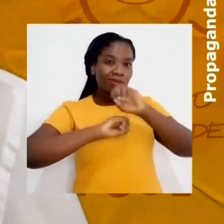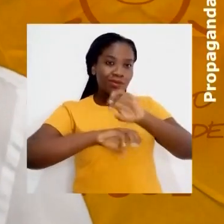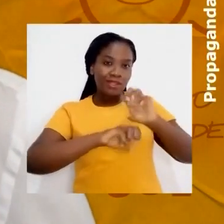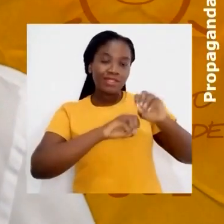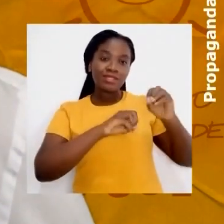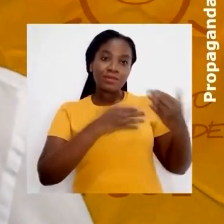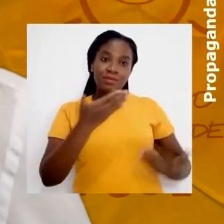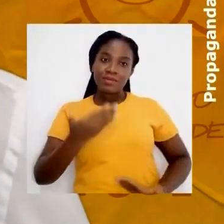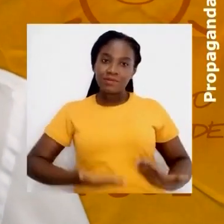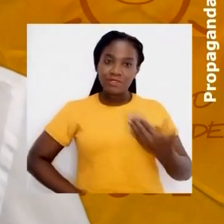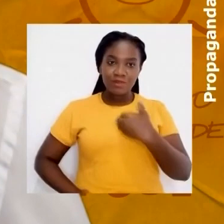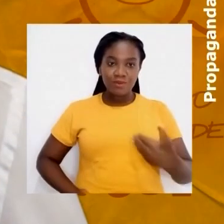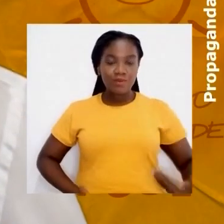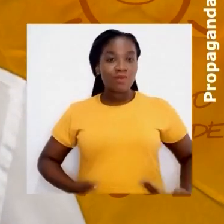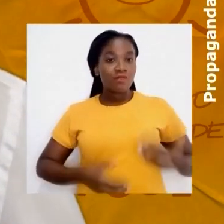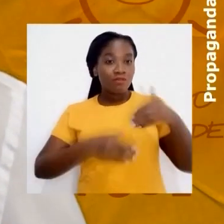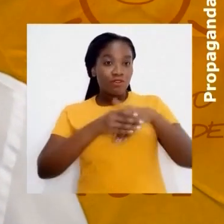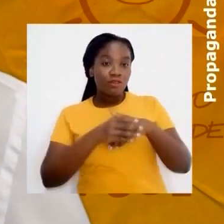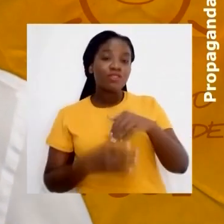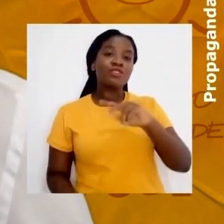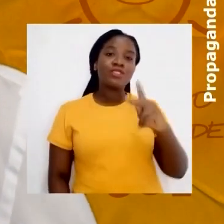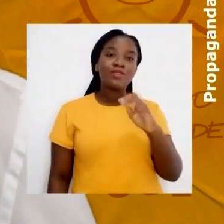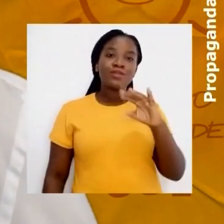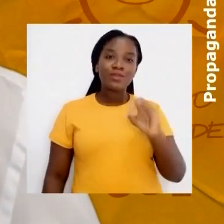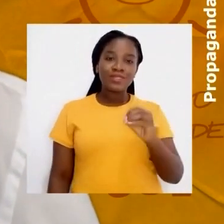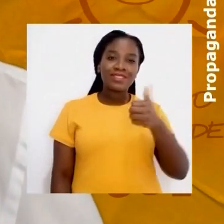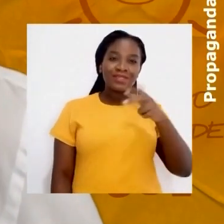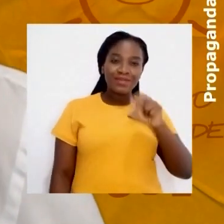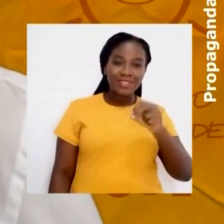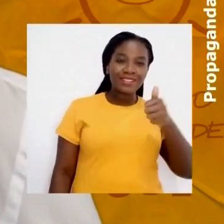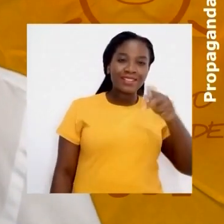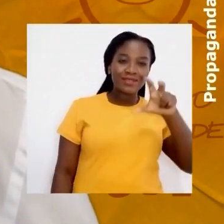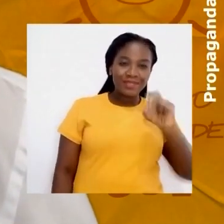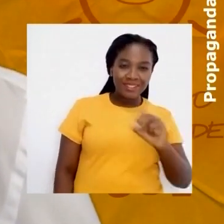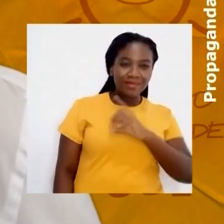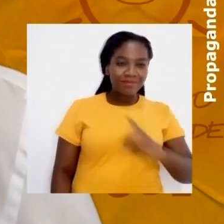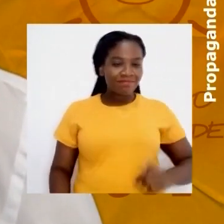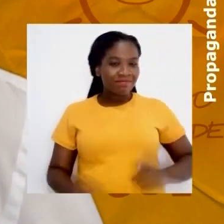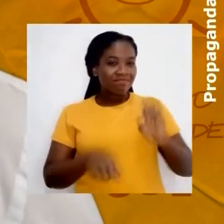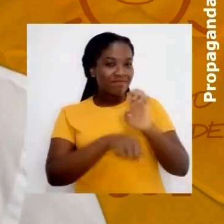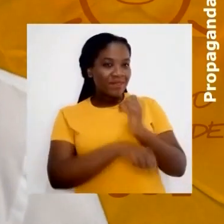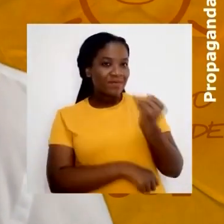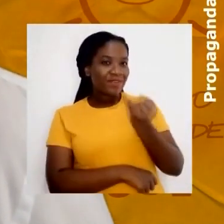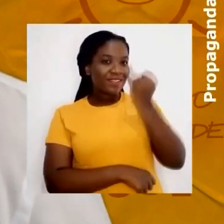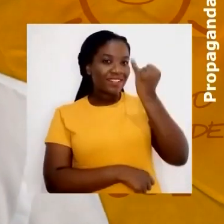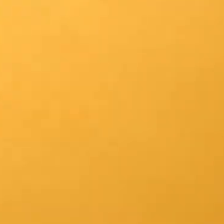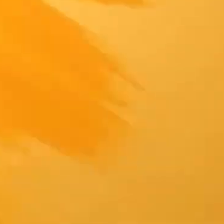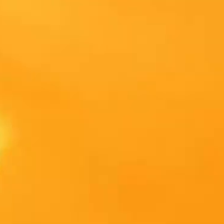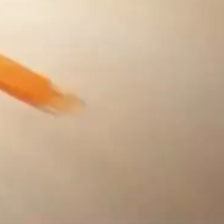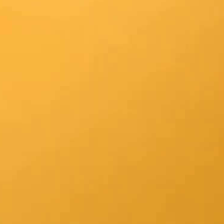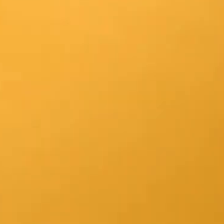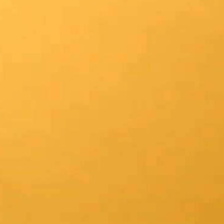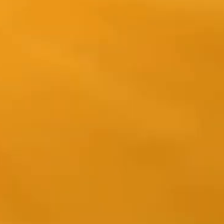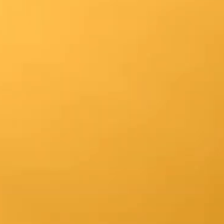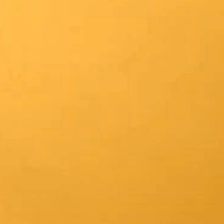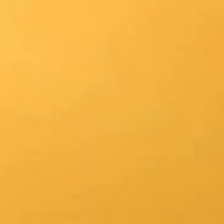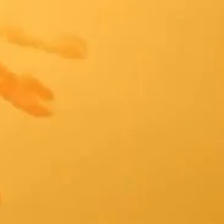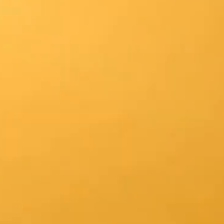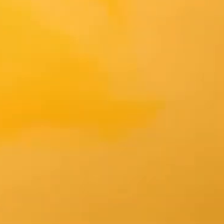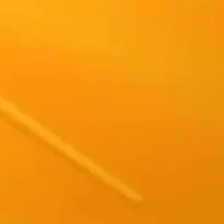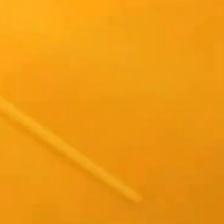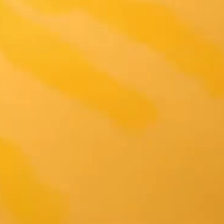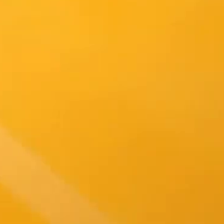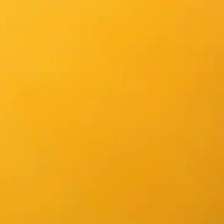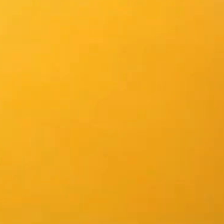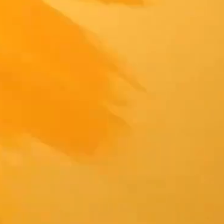educação e pelo serviço público, vote Hilton 50, 150. O deputado estadual necessário. Hilton 50,